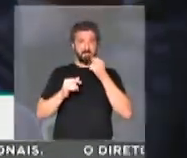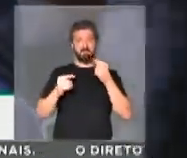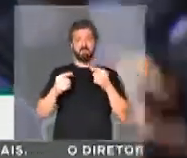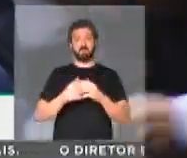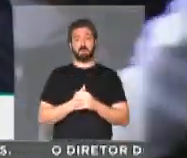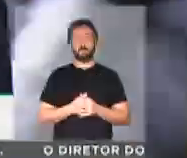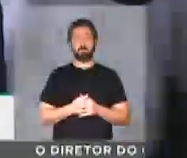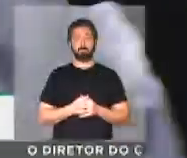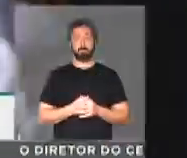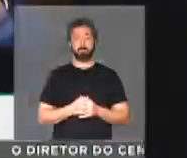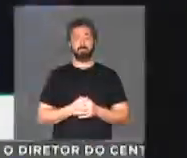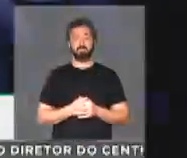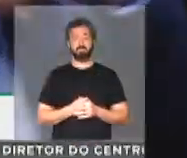contra...